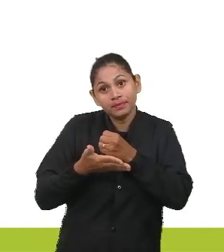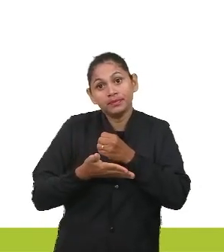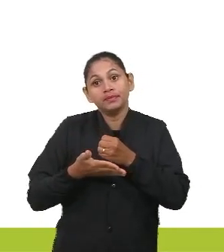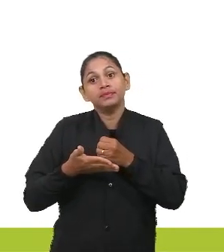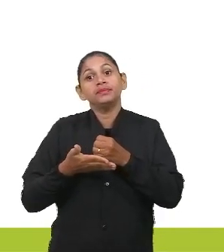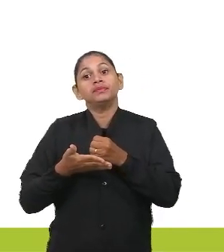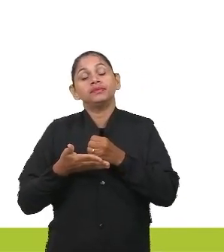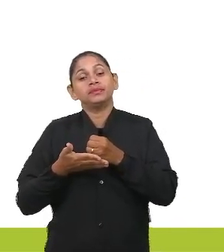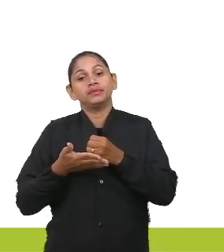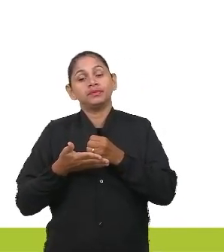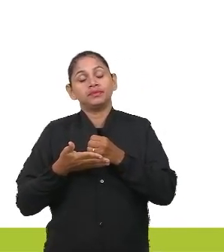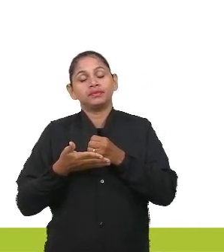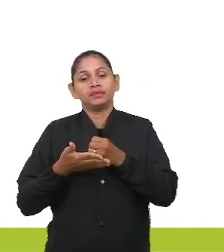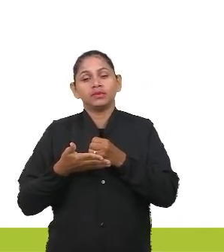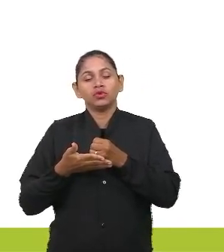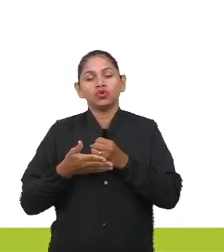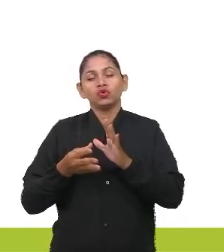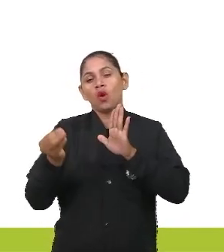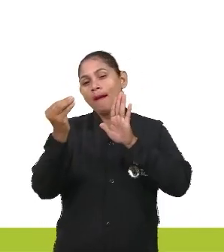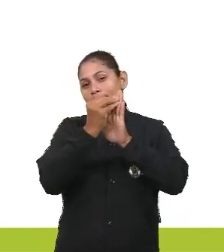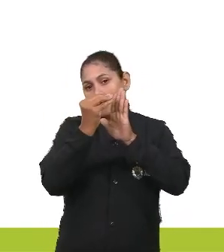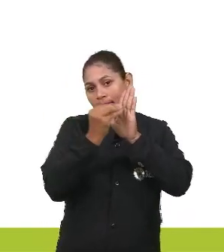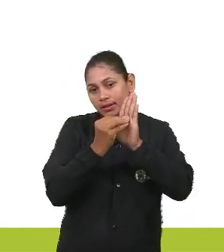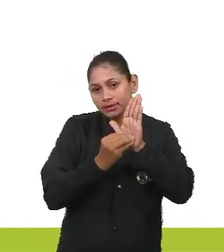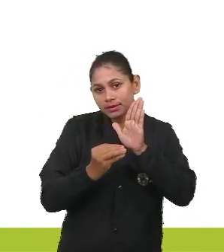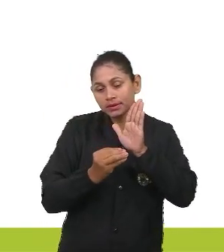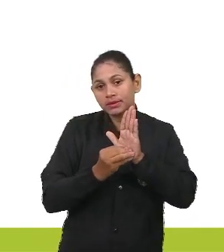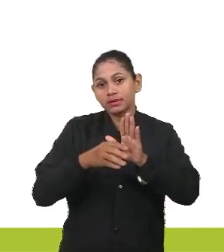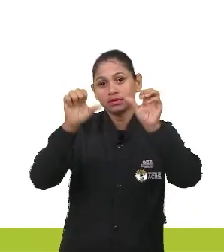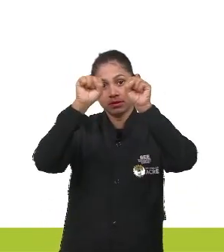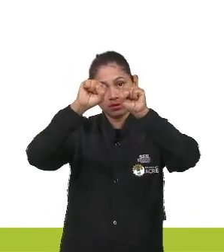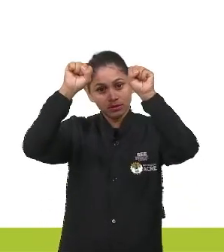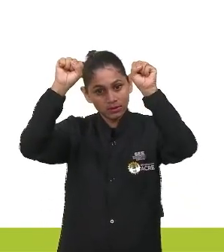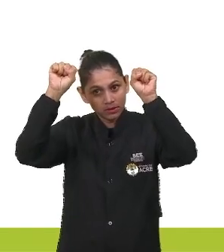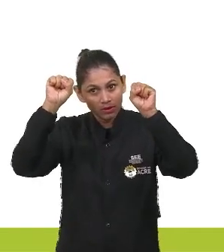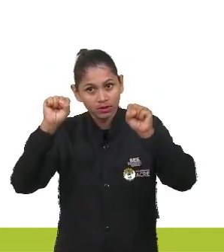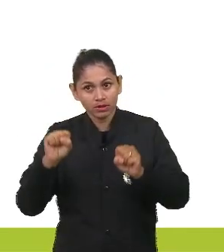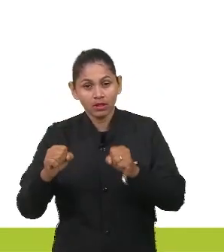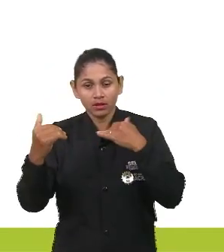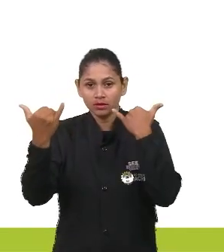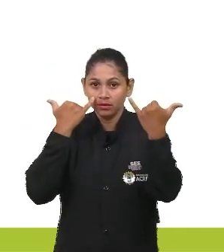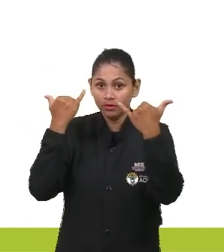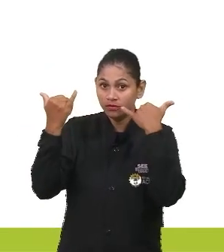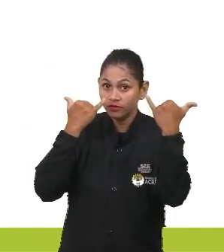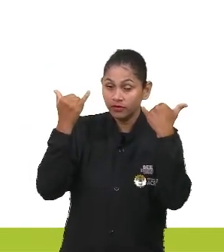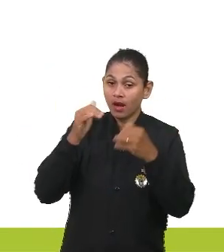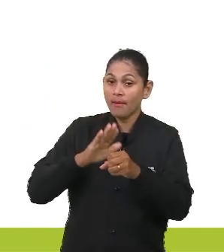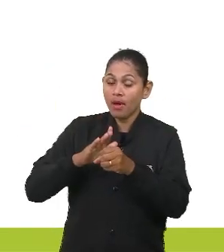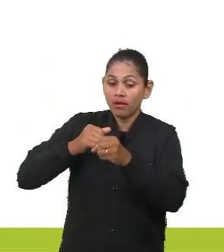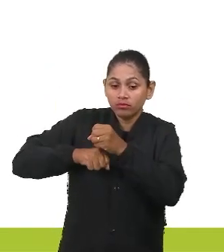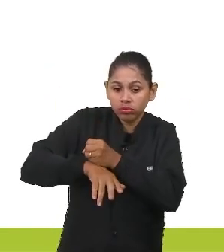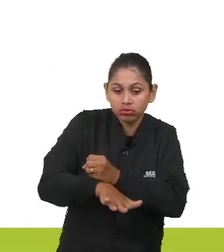texto, de acordo com os últimos dados do Sistema Nacional de Informação sobre o Saneamento,